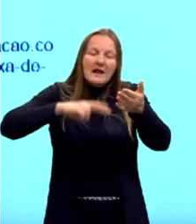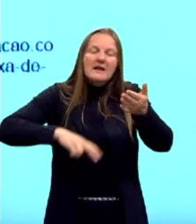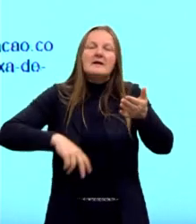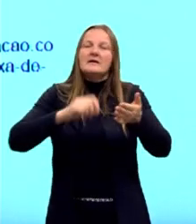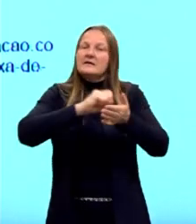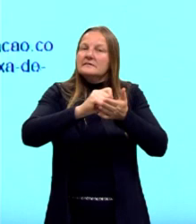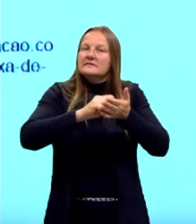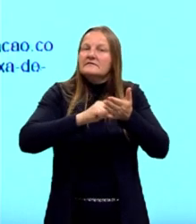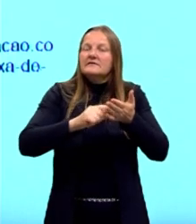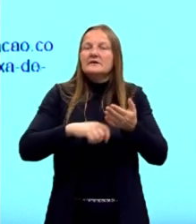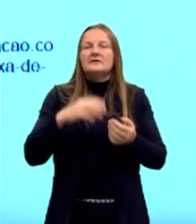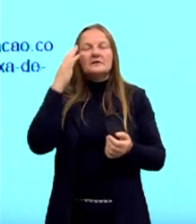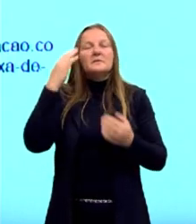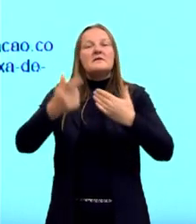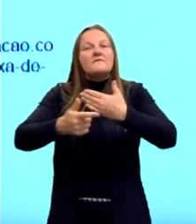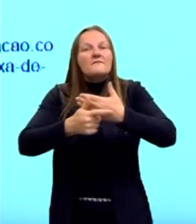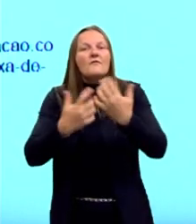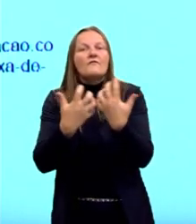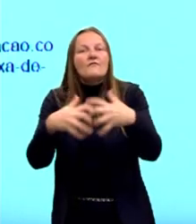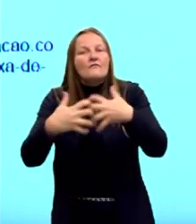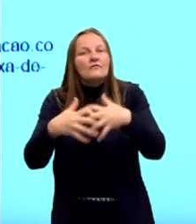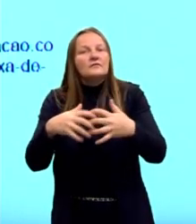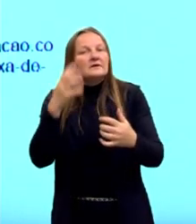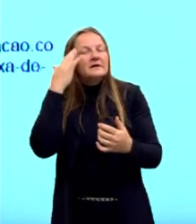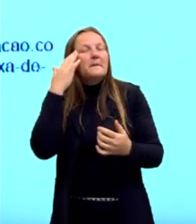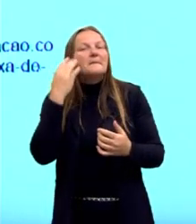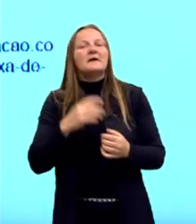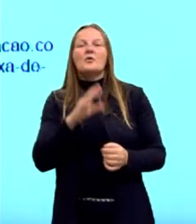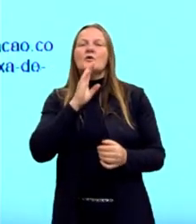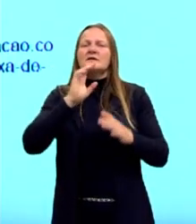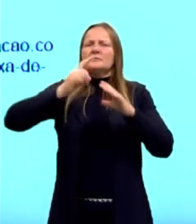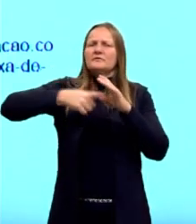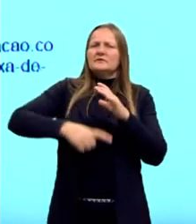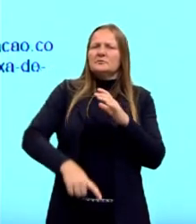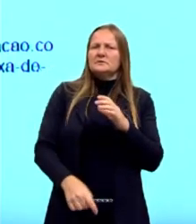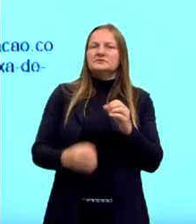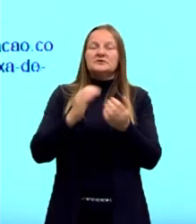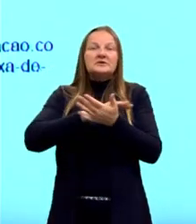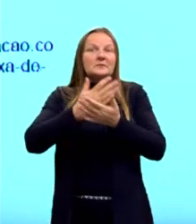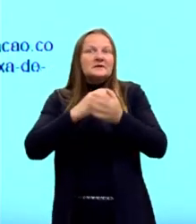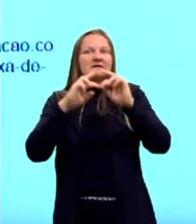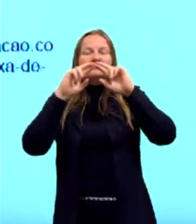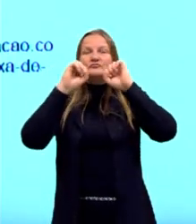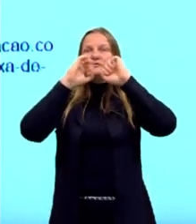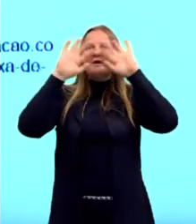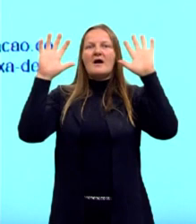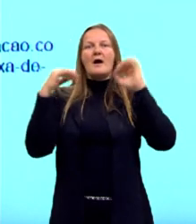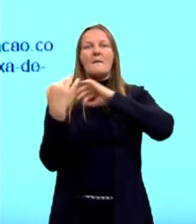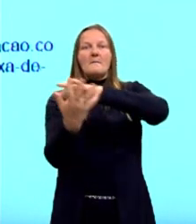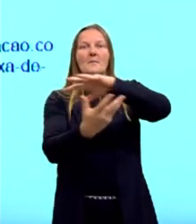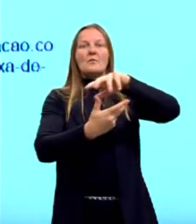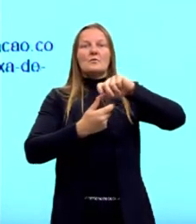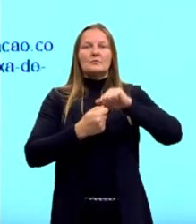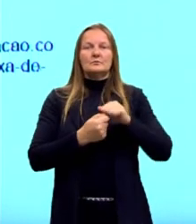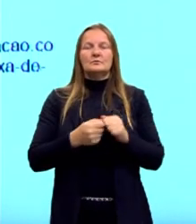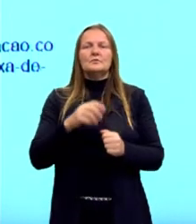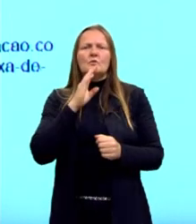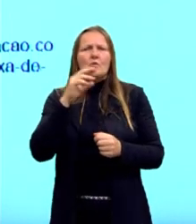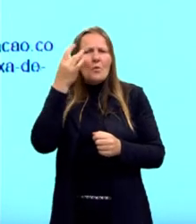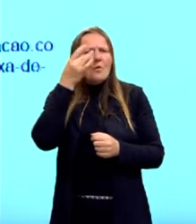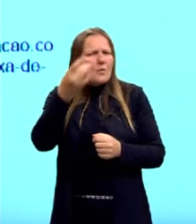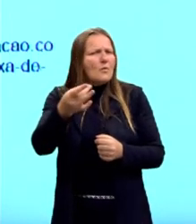não pode ser um analfabeto funcional. Aqui tem as regiões, vejam só. E aqui, turma, chama atenção. Olha,